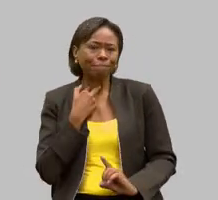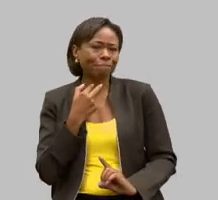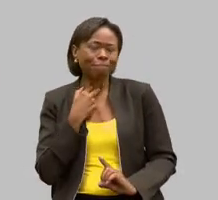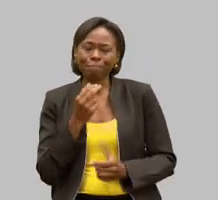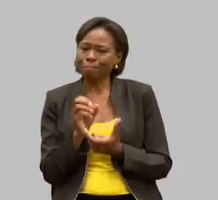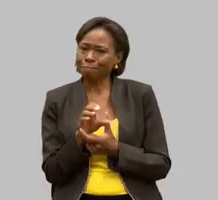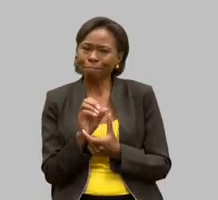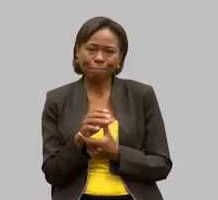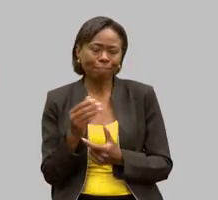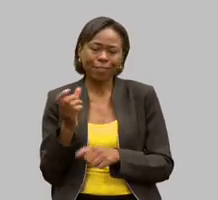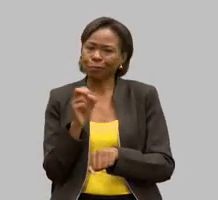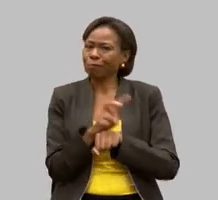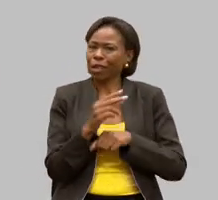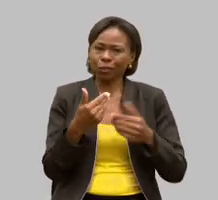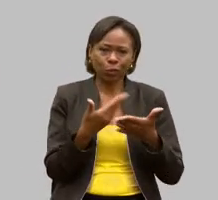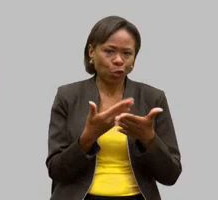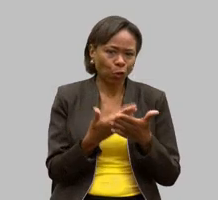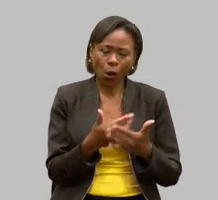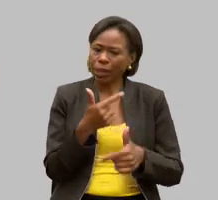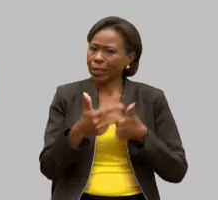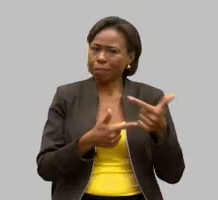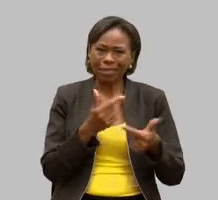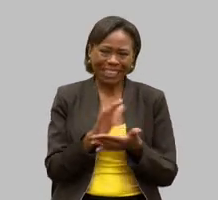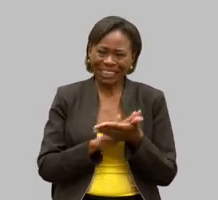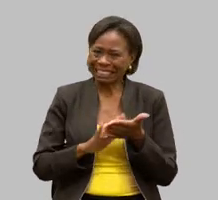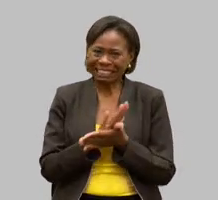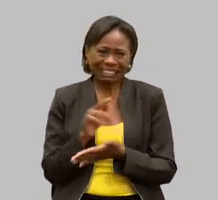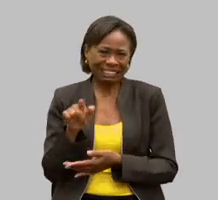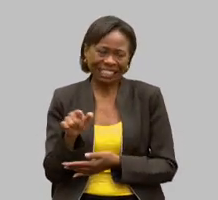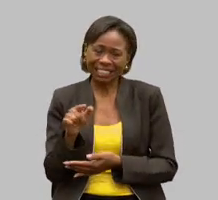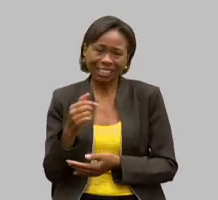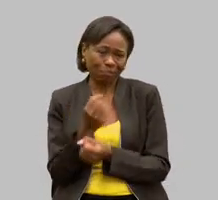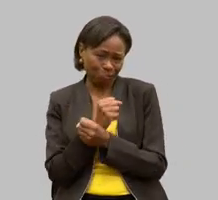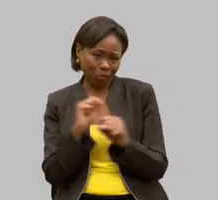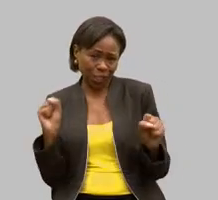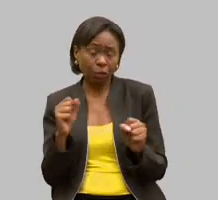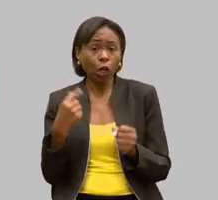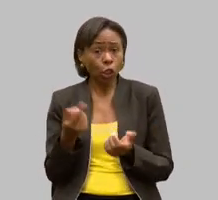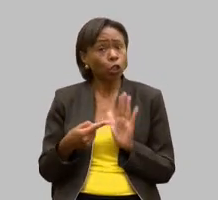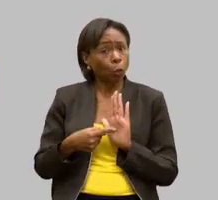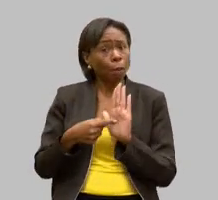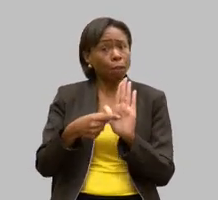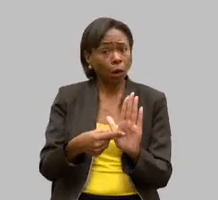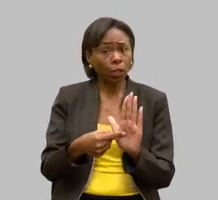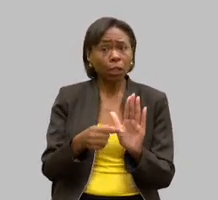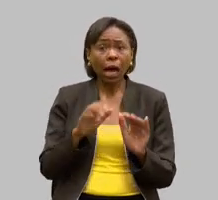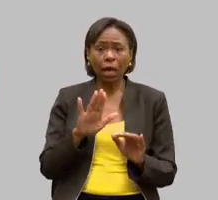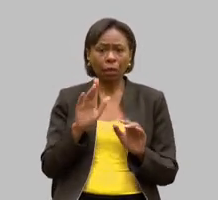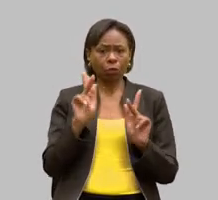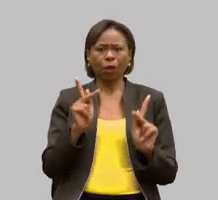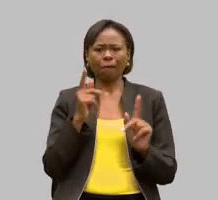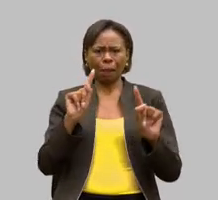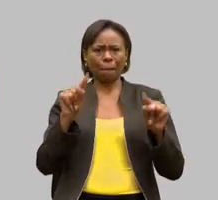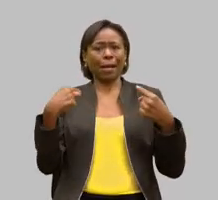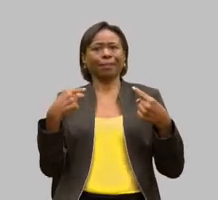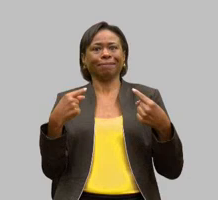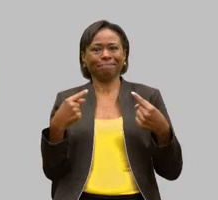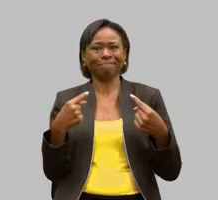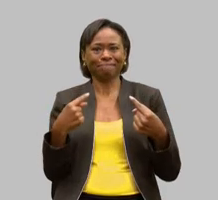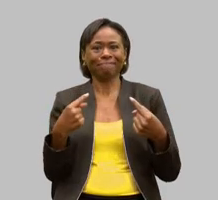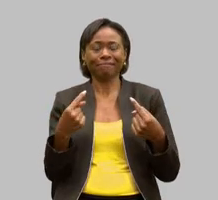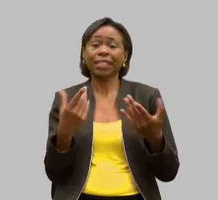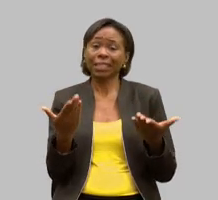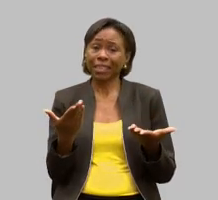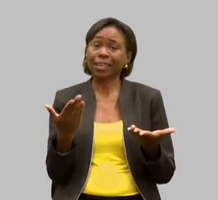escola regular que não vai para o trabalho a gente que mostra a gente também não é aceita então eu gostaria de compartilhar com vocês a fala